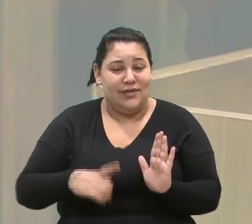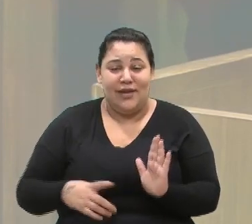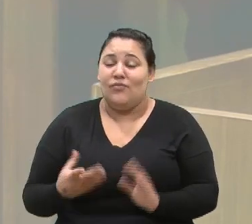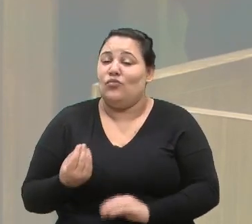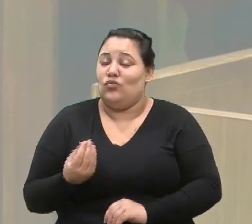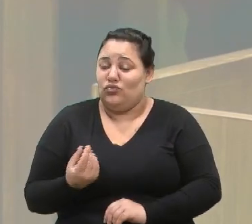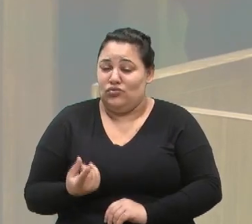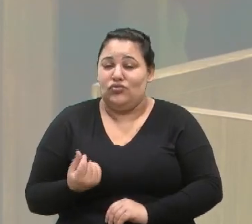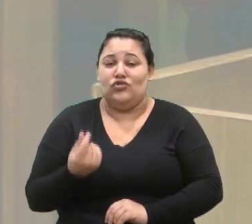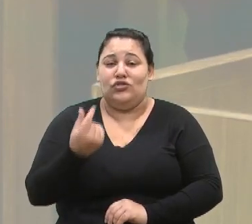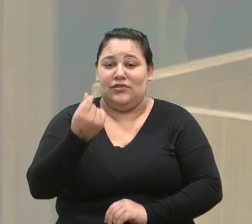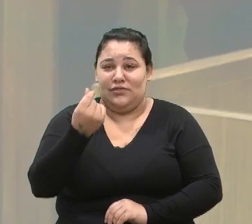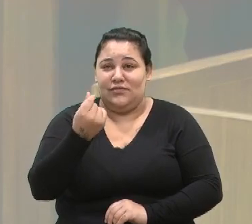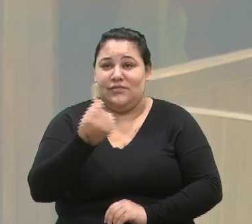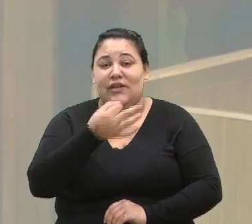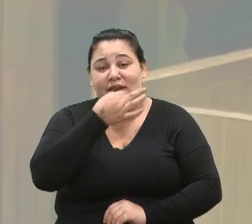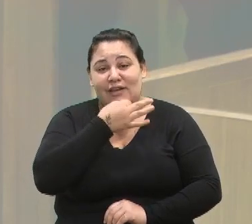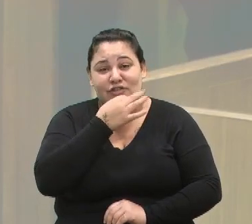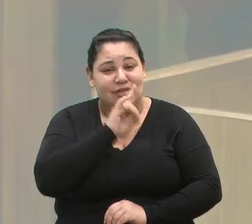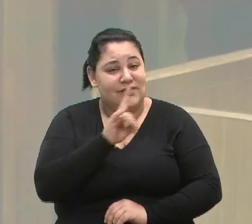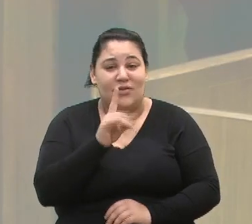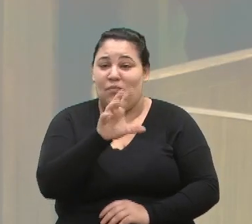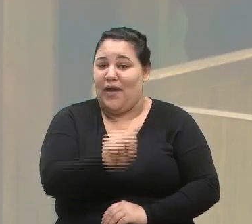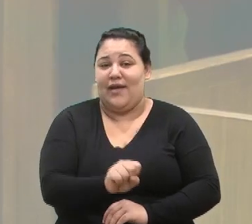está deixando de buscar.